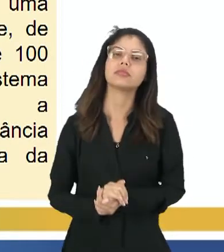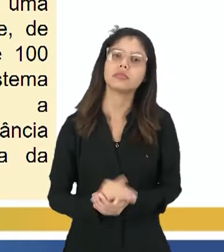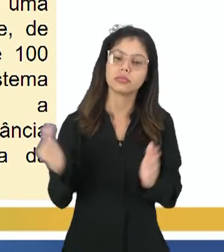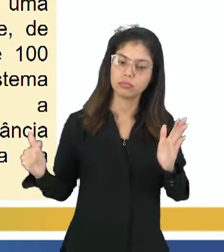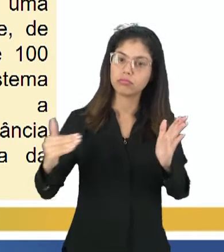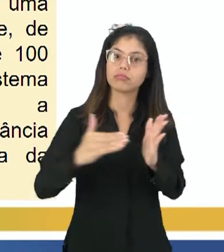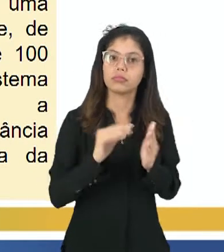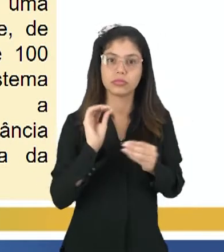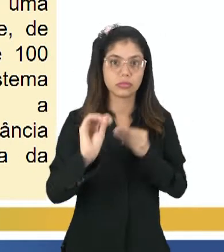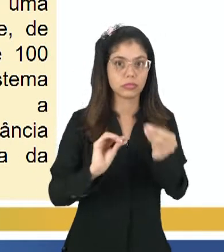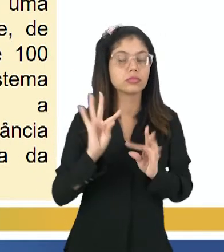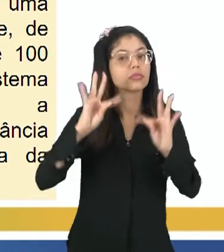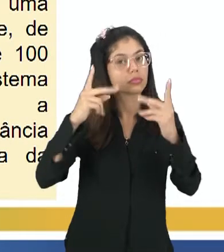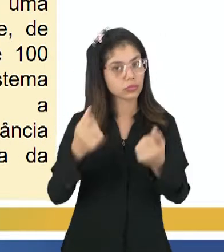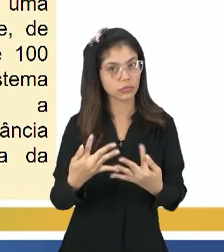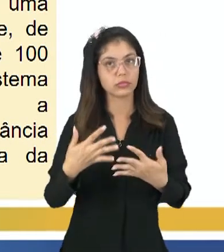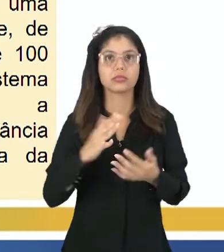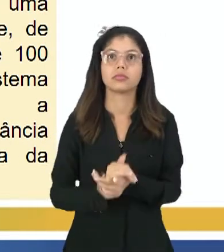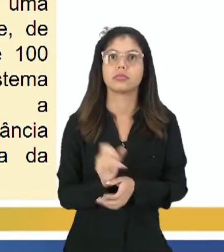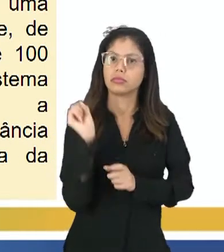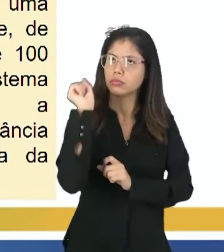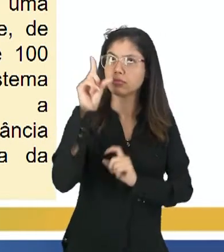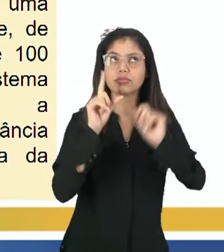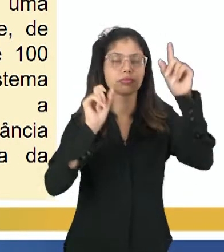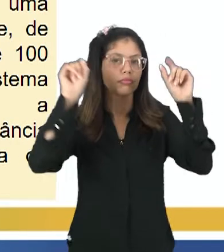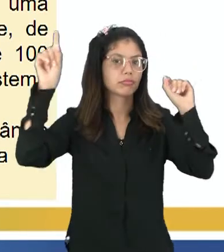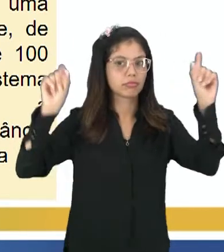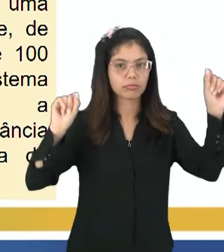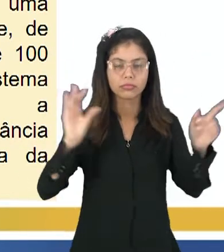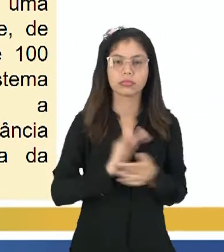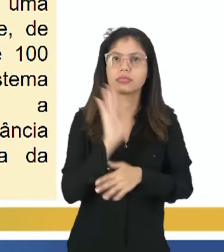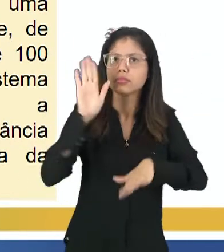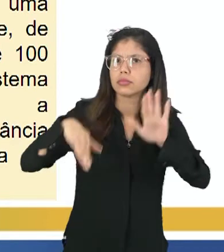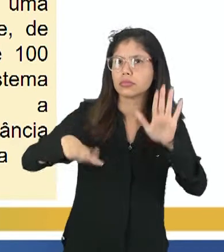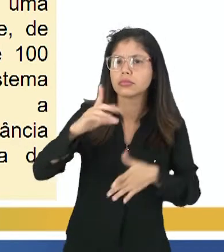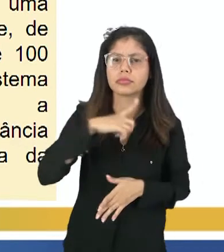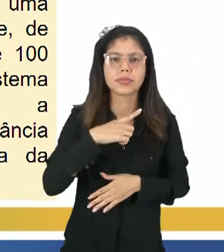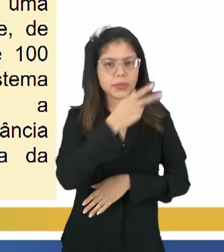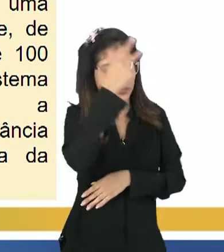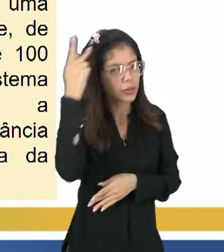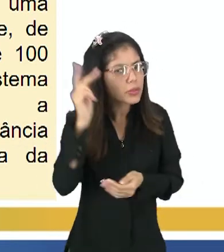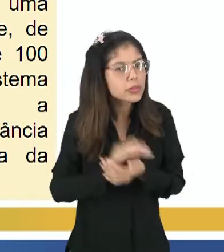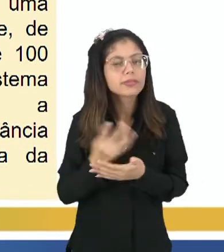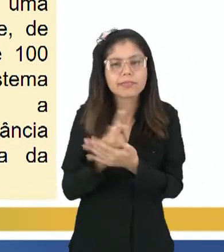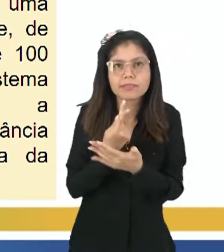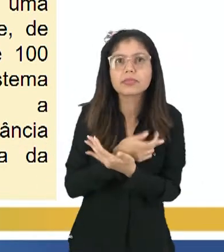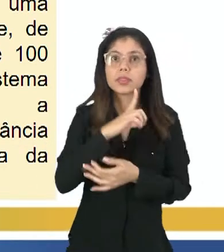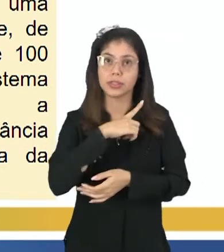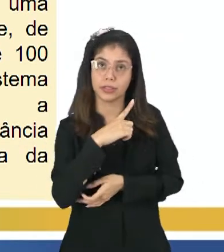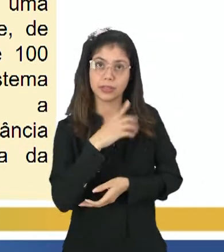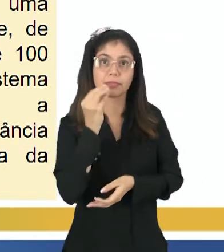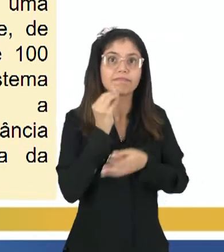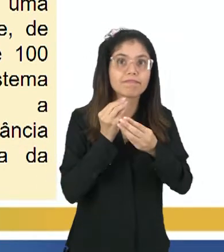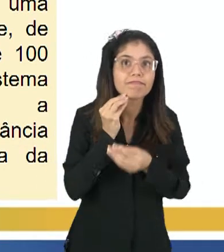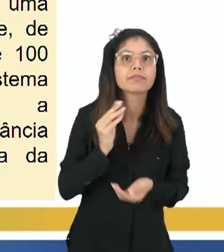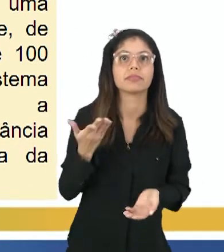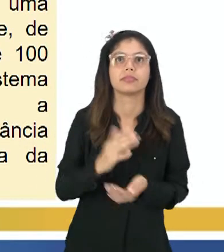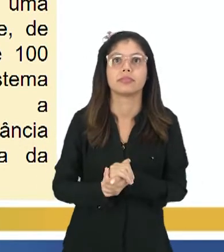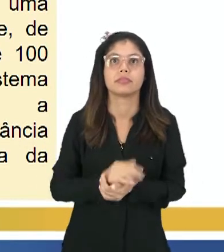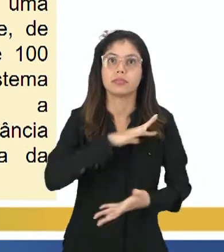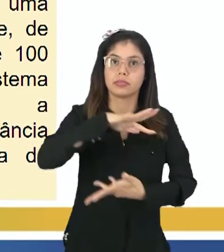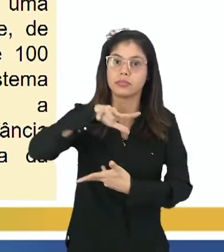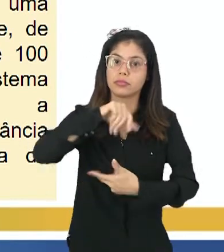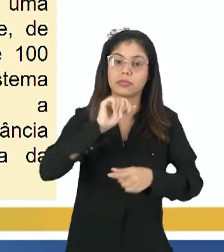delimitado que se trata de uma estrela. Às vezes algumas pessoas erroneamente tentam até classificá-lo como